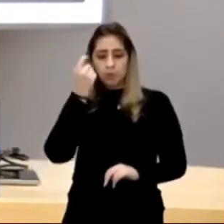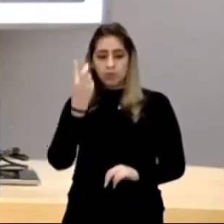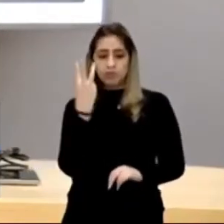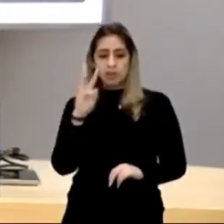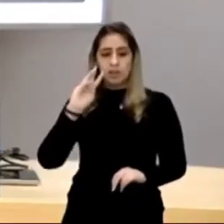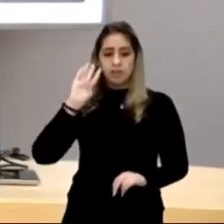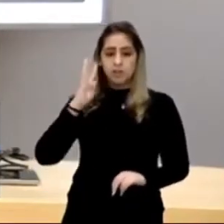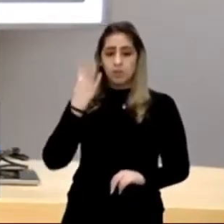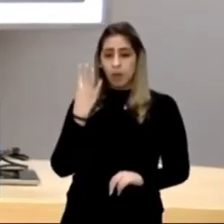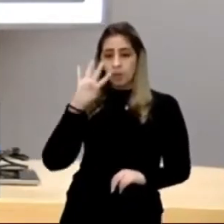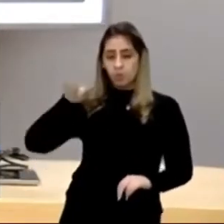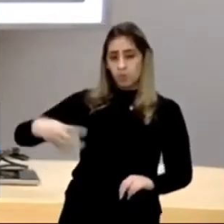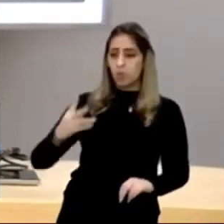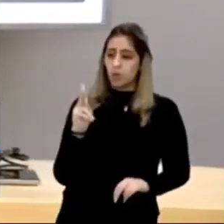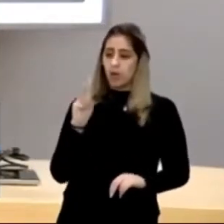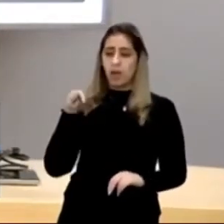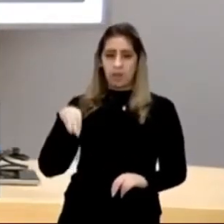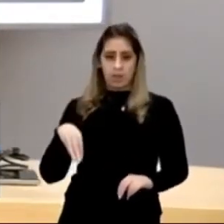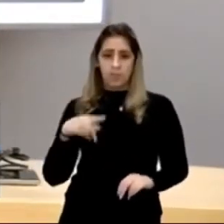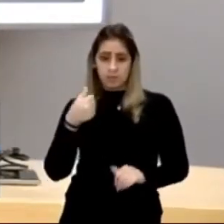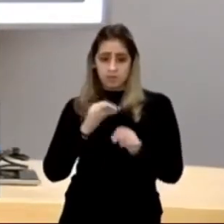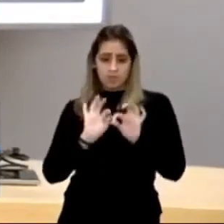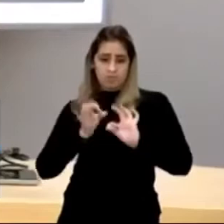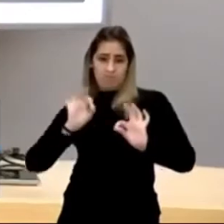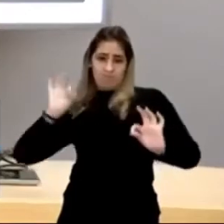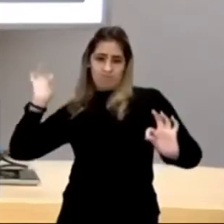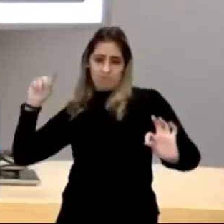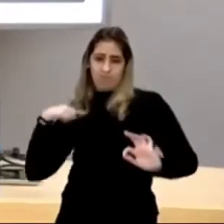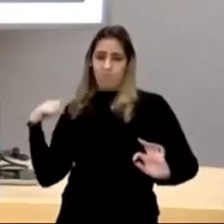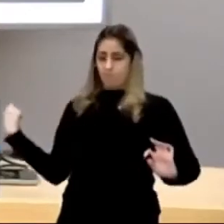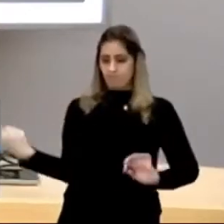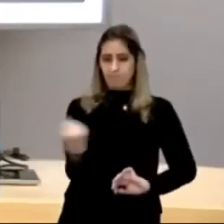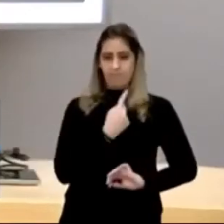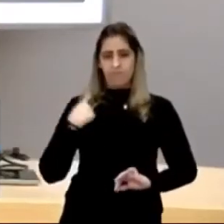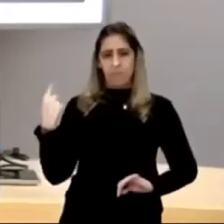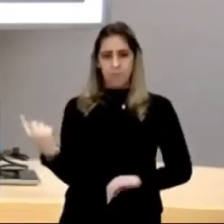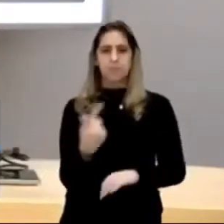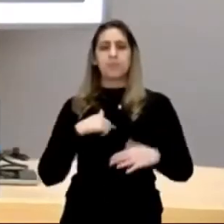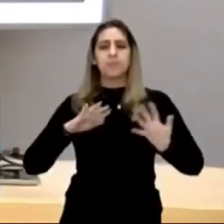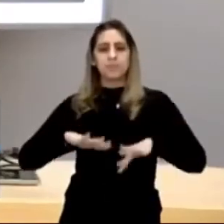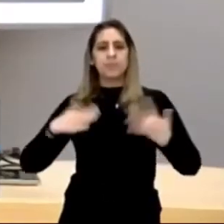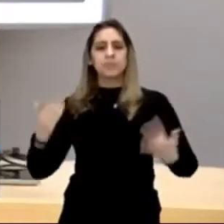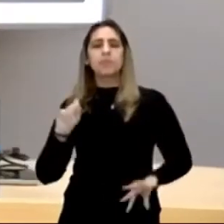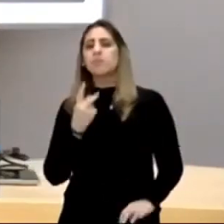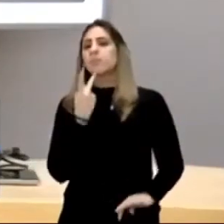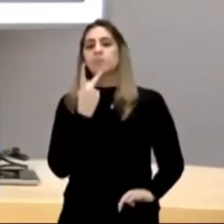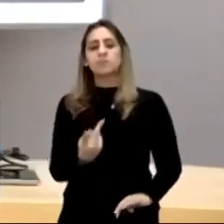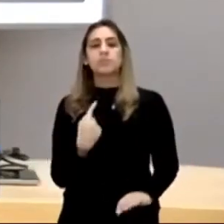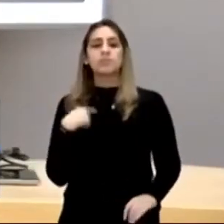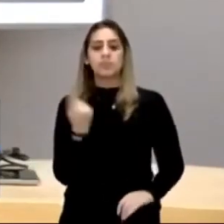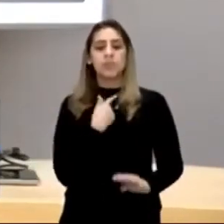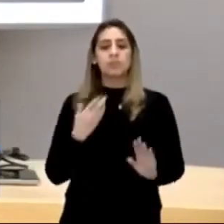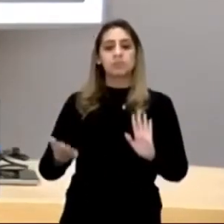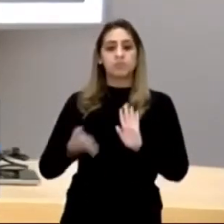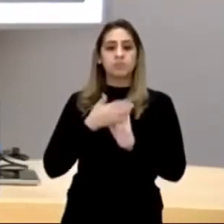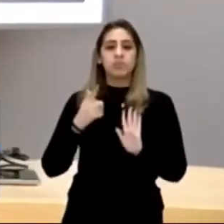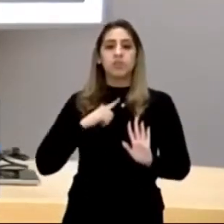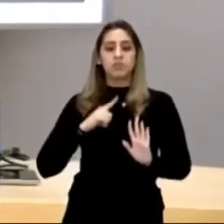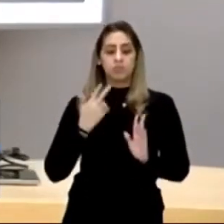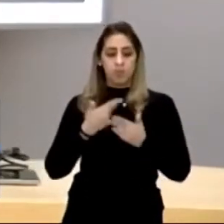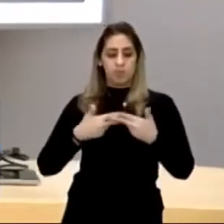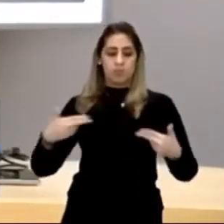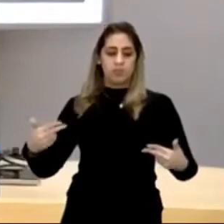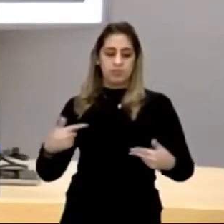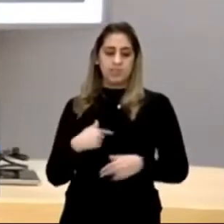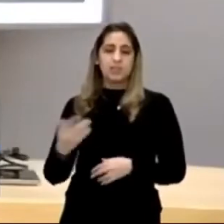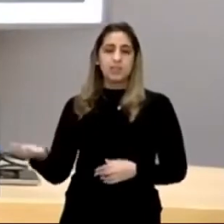mil quilômetros, eles estavam de distância, ou seja, naquela volta, então, o eles falaram, olha, topamos com algum indício, e